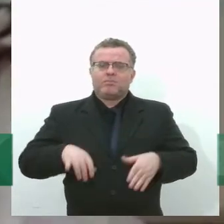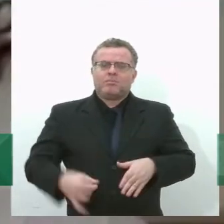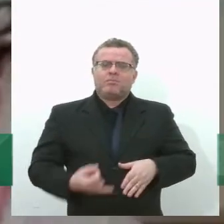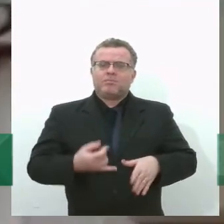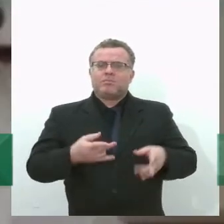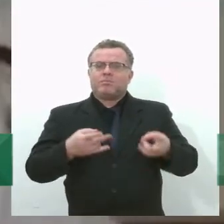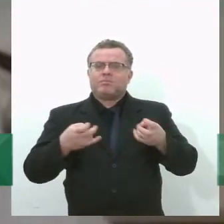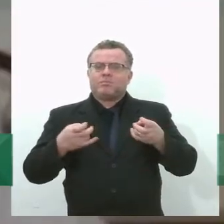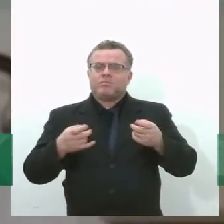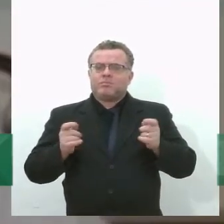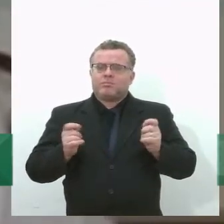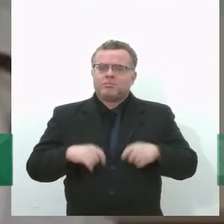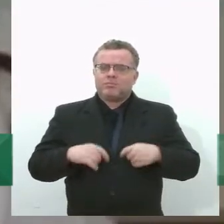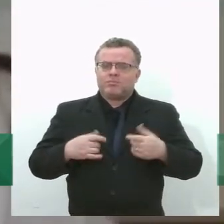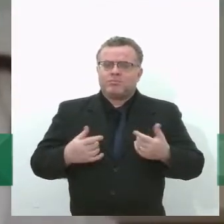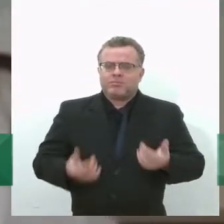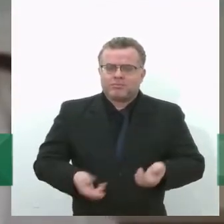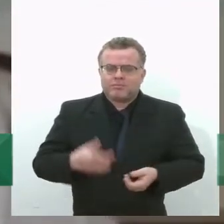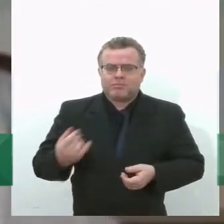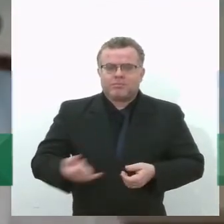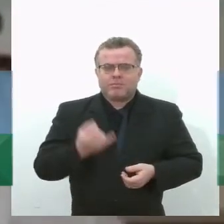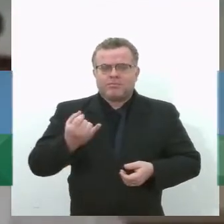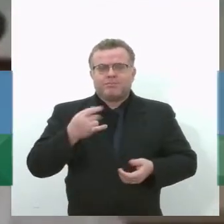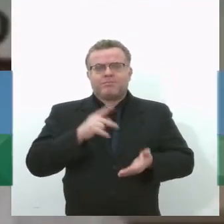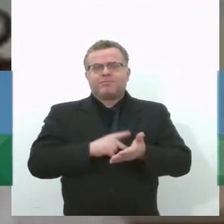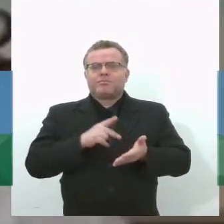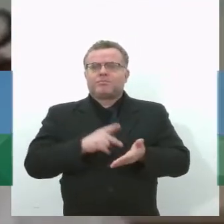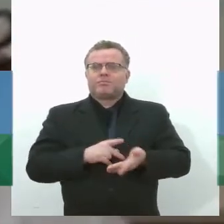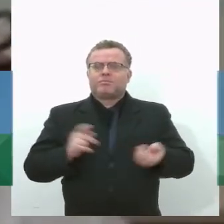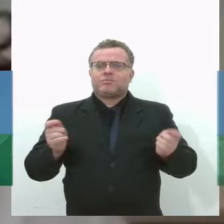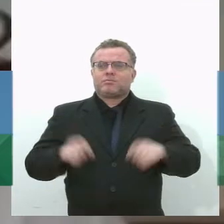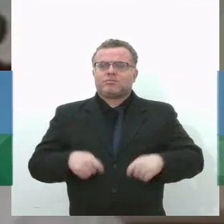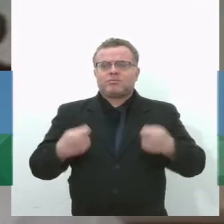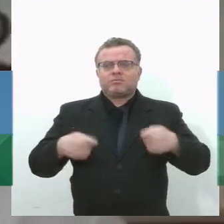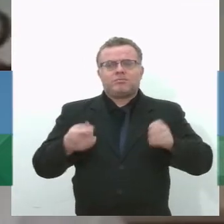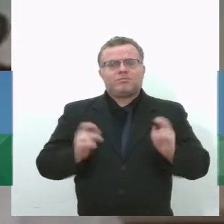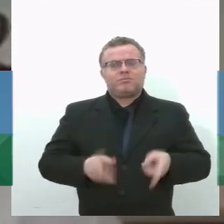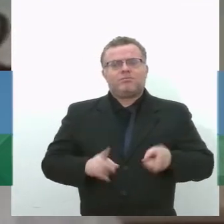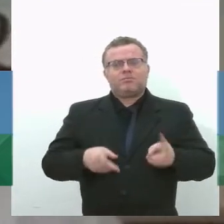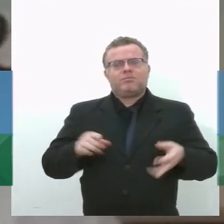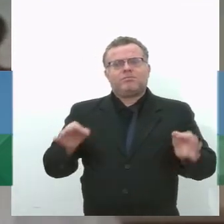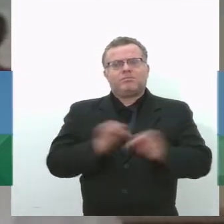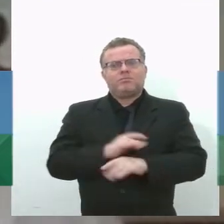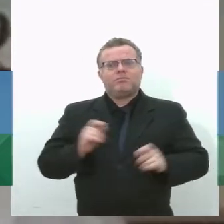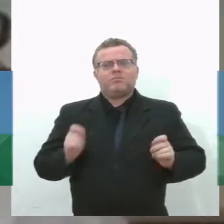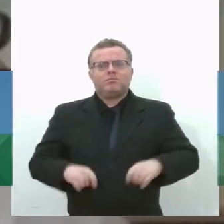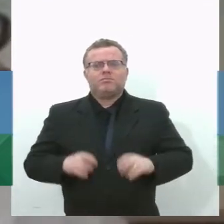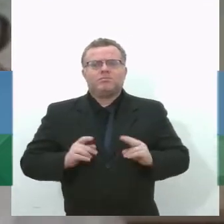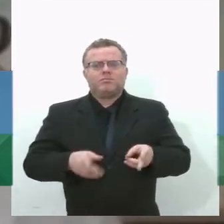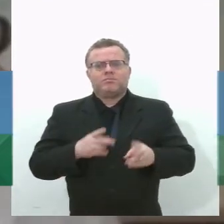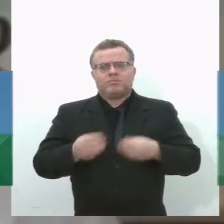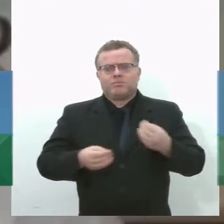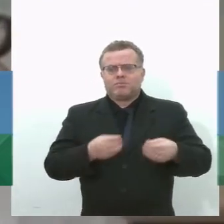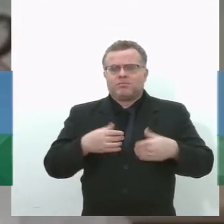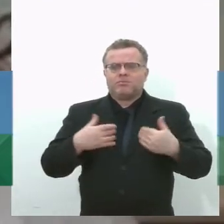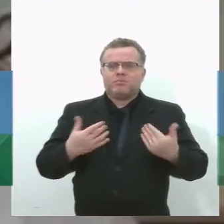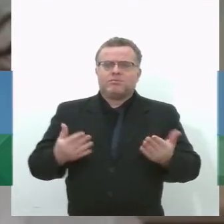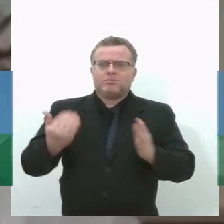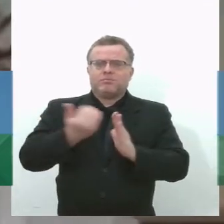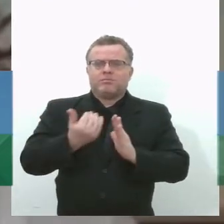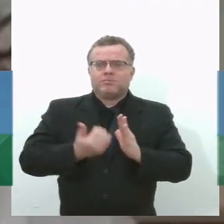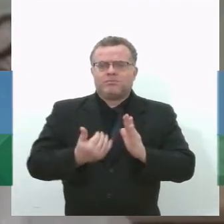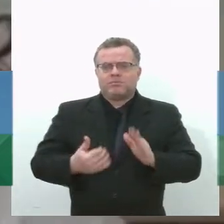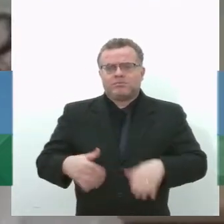o maior ponto, assim, né? A necessidade de políticas públicas. Hoje, existem 97 plantas, né? Instaladas